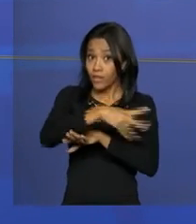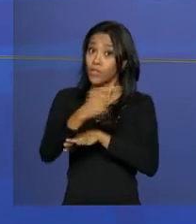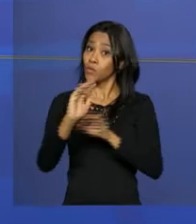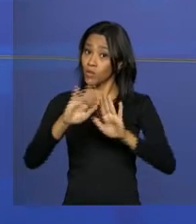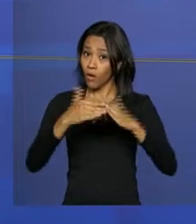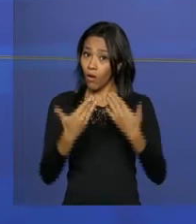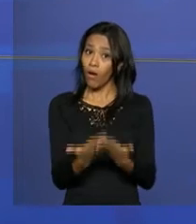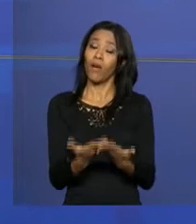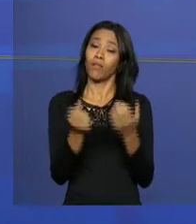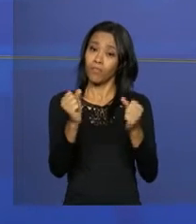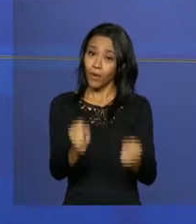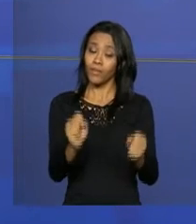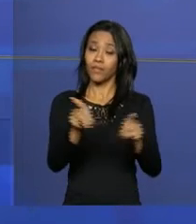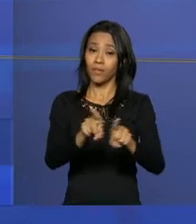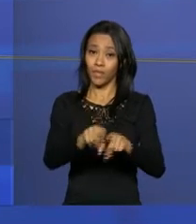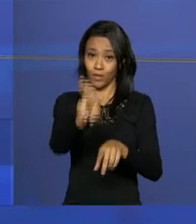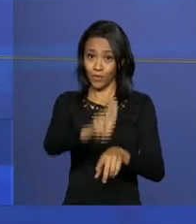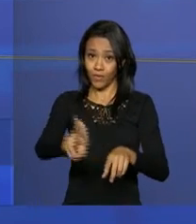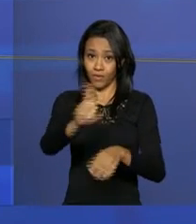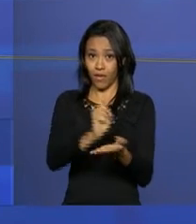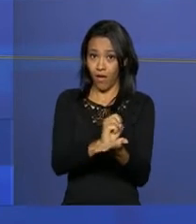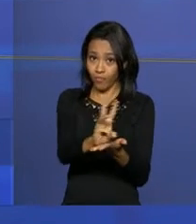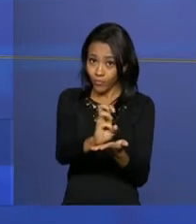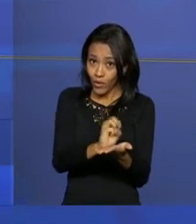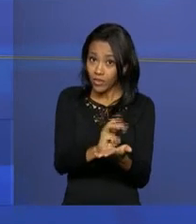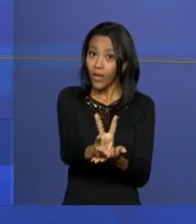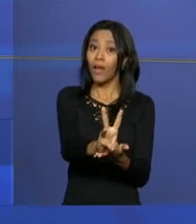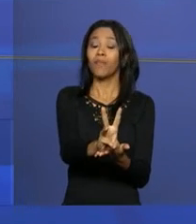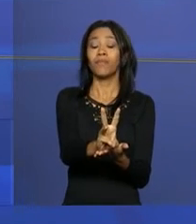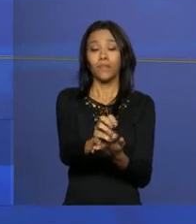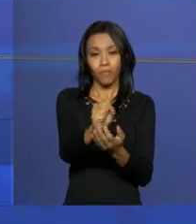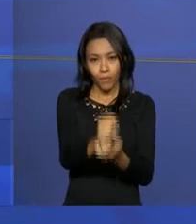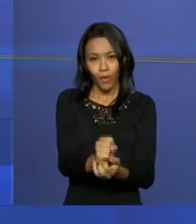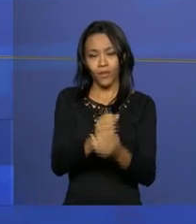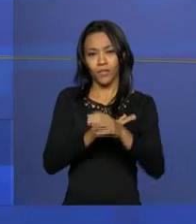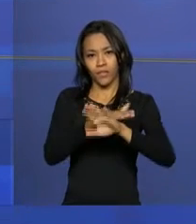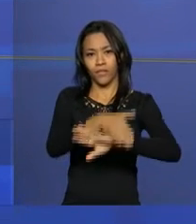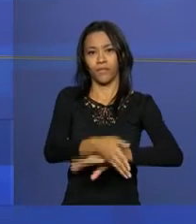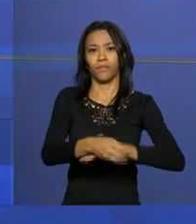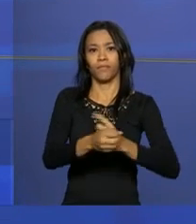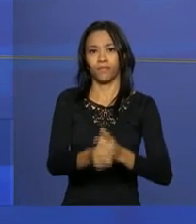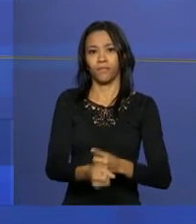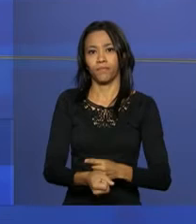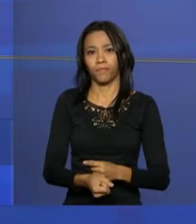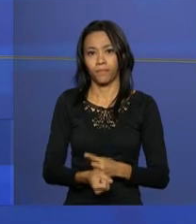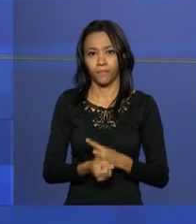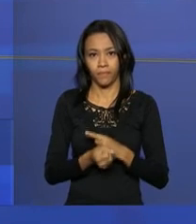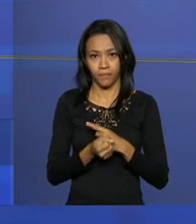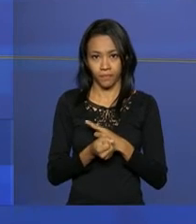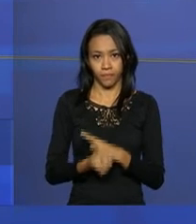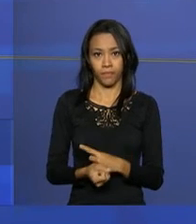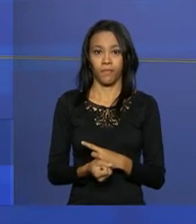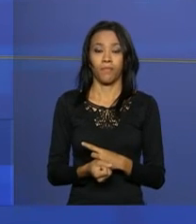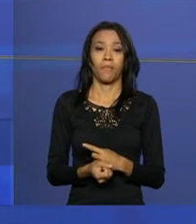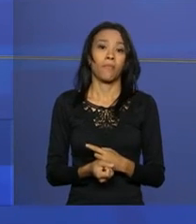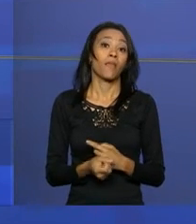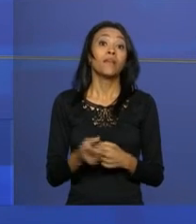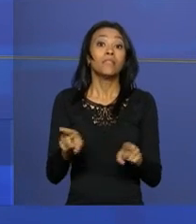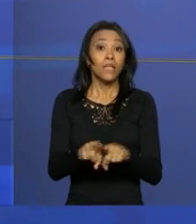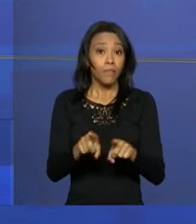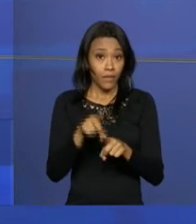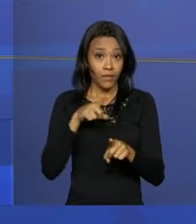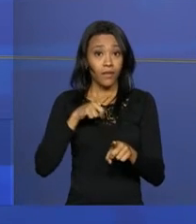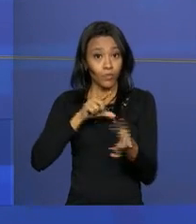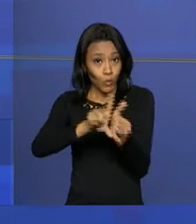escola, pelas nossas redes sociais. Nosso WhatsApp é o 6198602590. Nosso